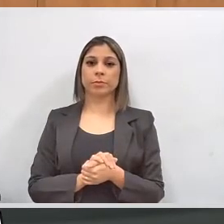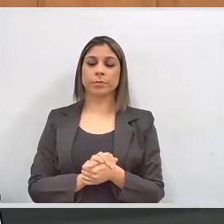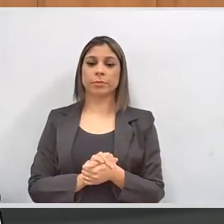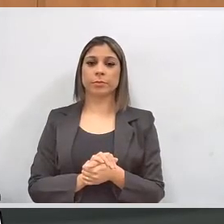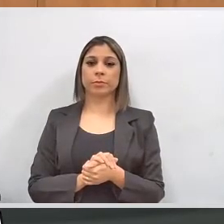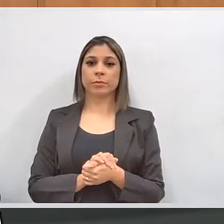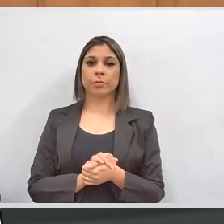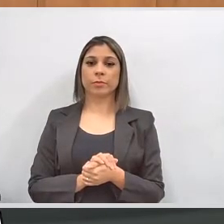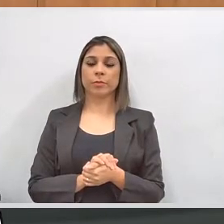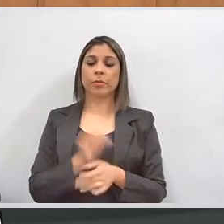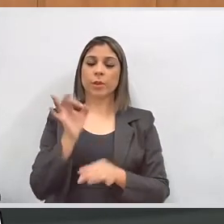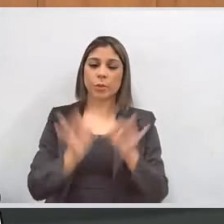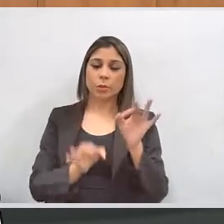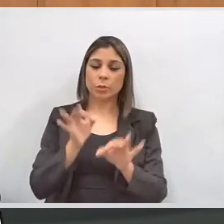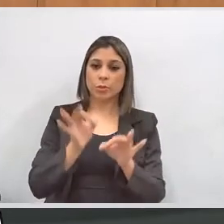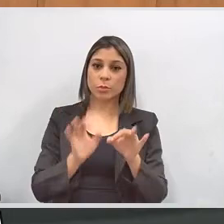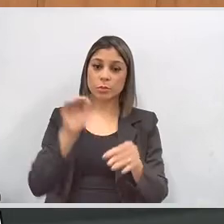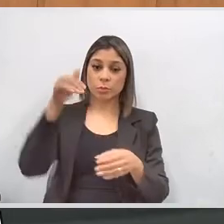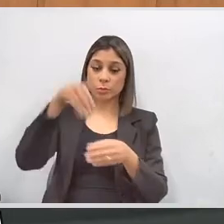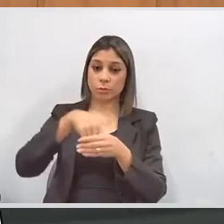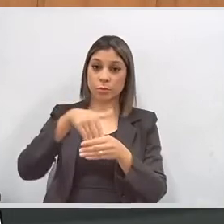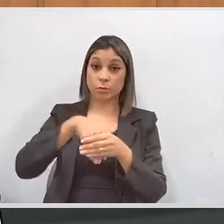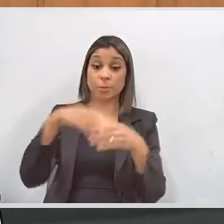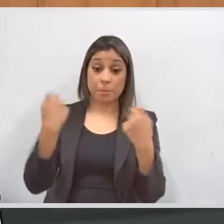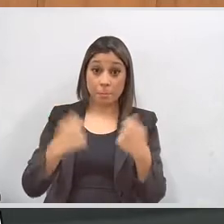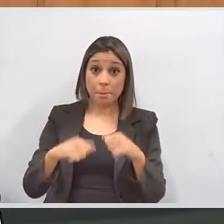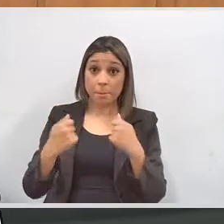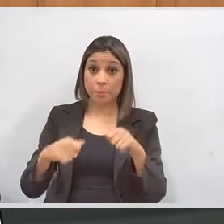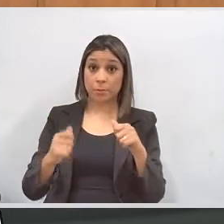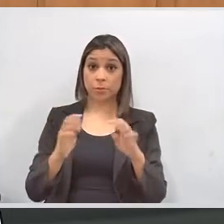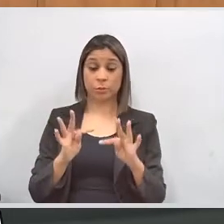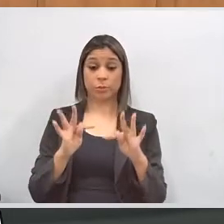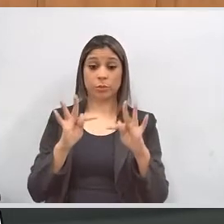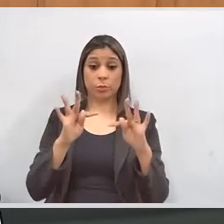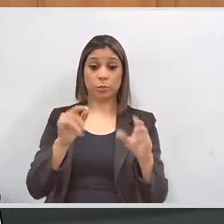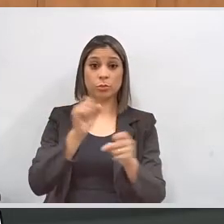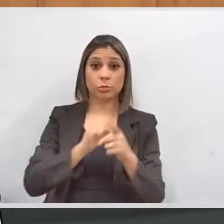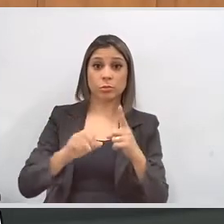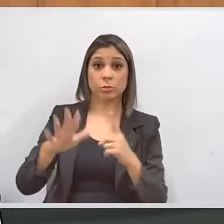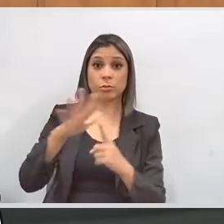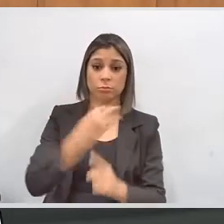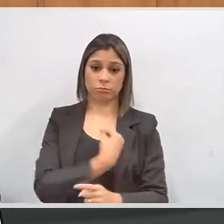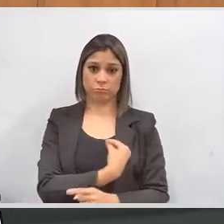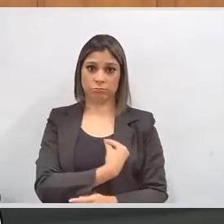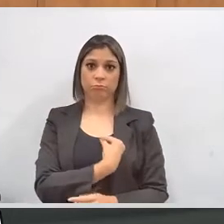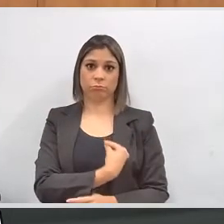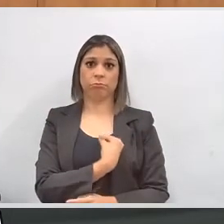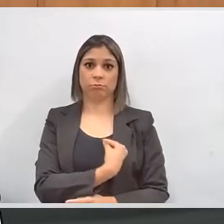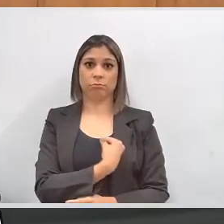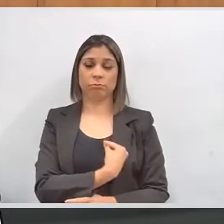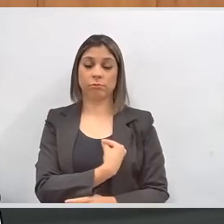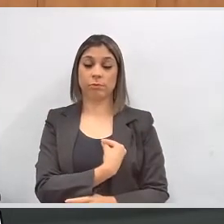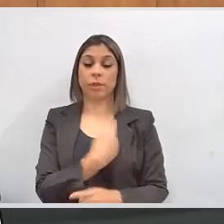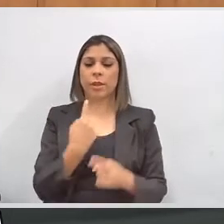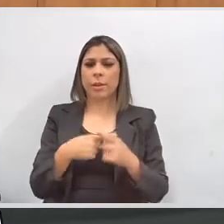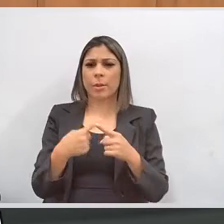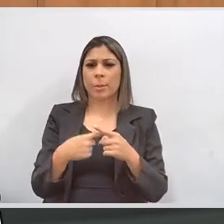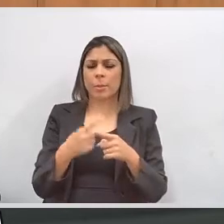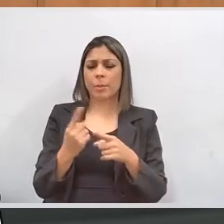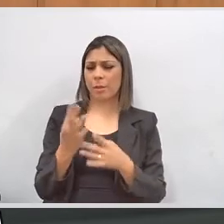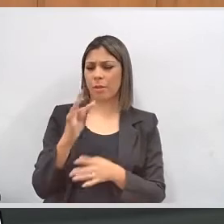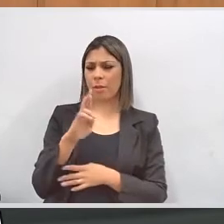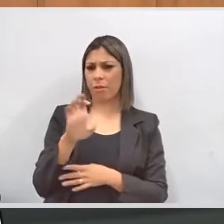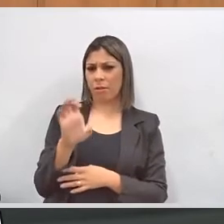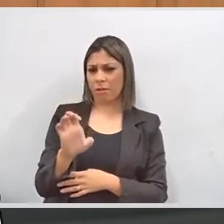que a Justiça Eleitoral depende da participação de toda a sociedade. Porque, embora